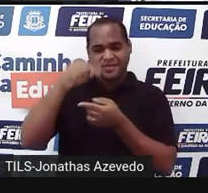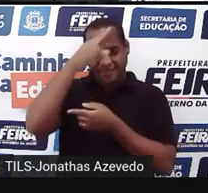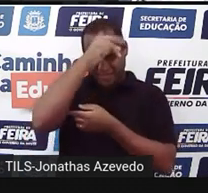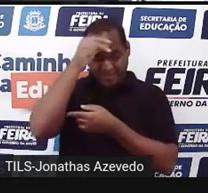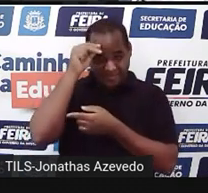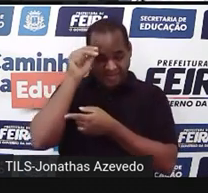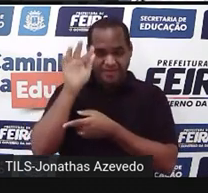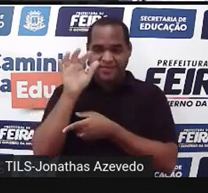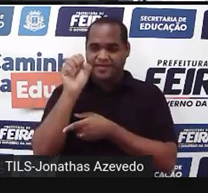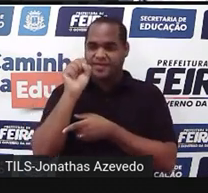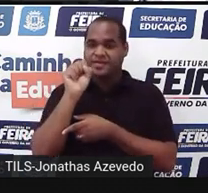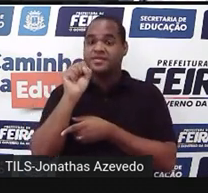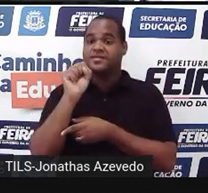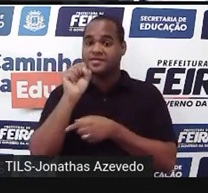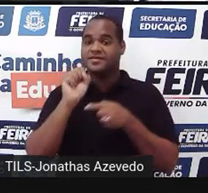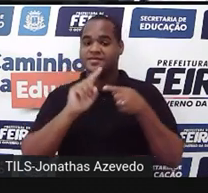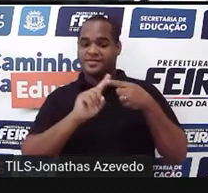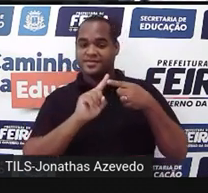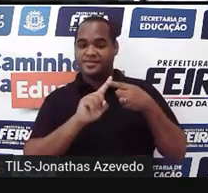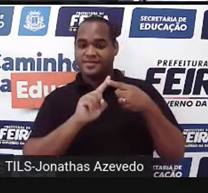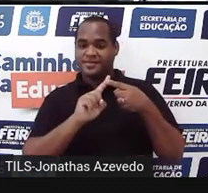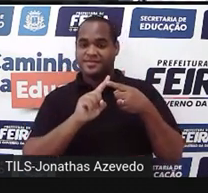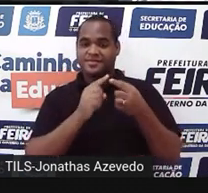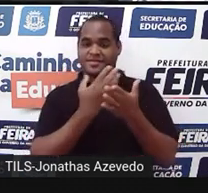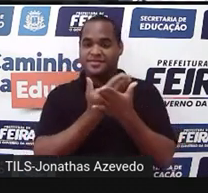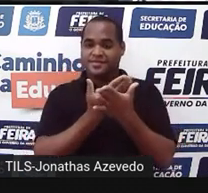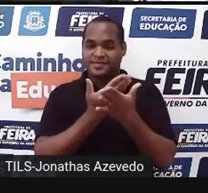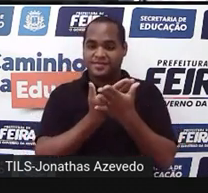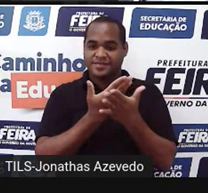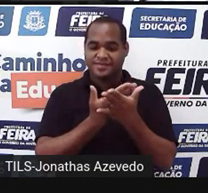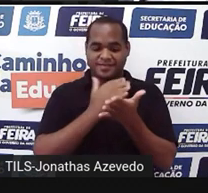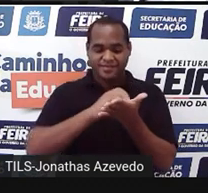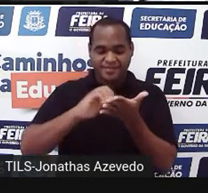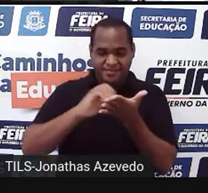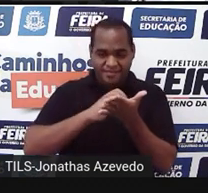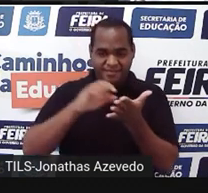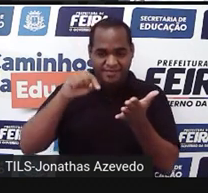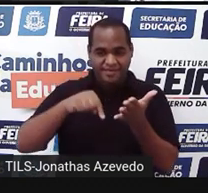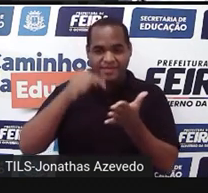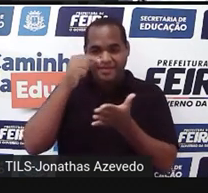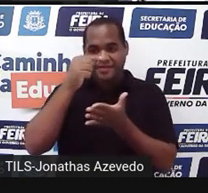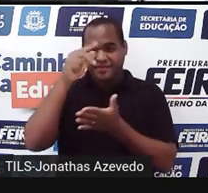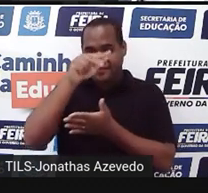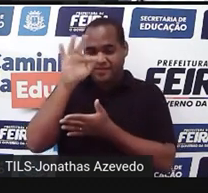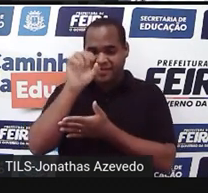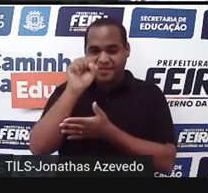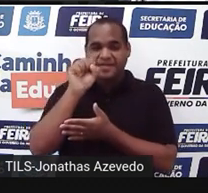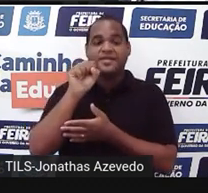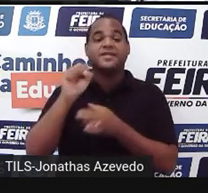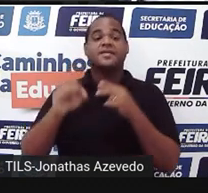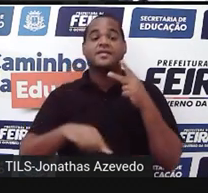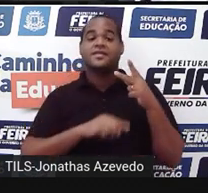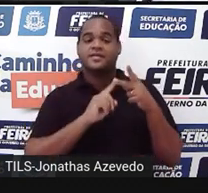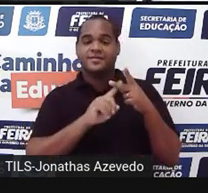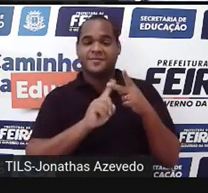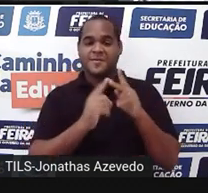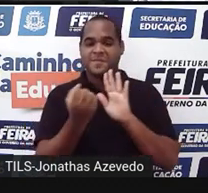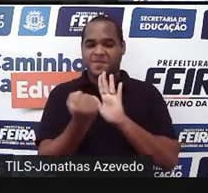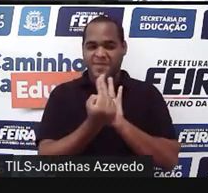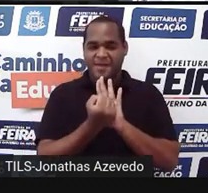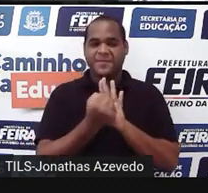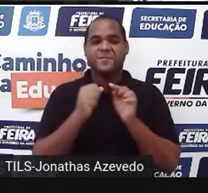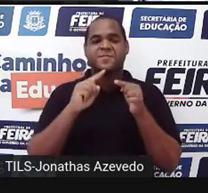que tem da Secretaria Municipal de Educação de Feira de Santana, que tem as logomarcas da Prefeitura